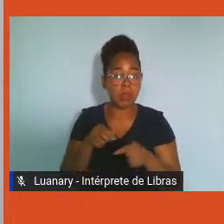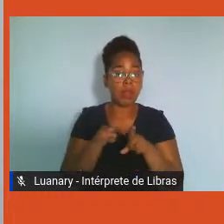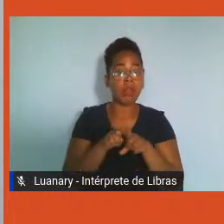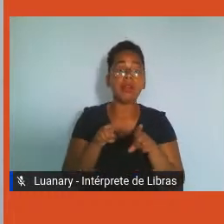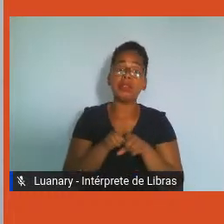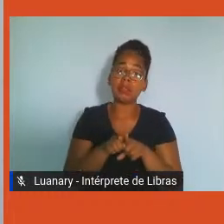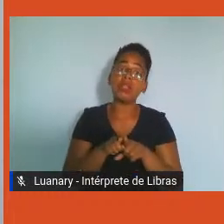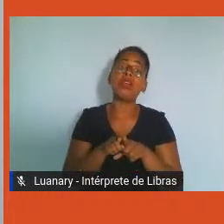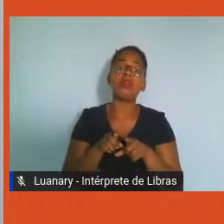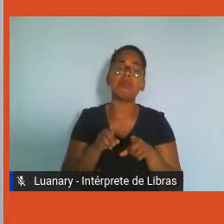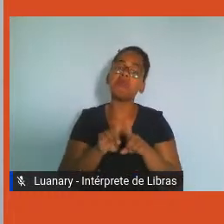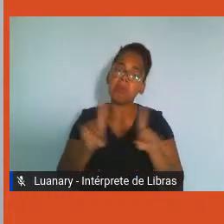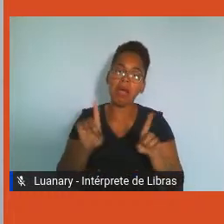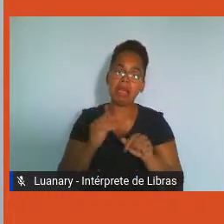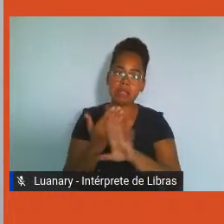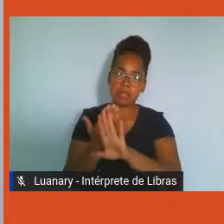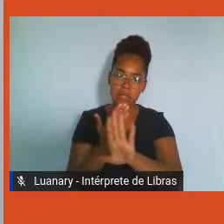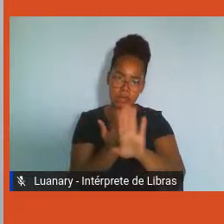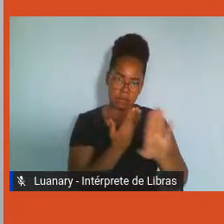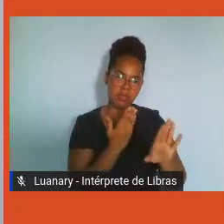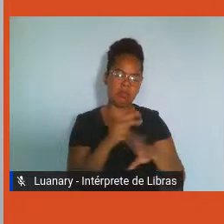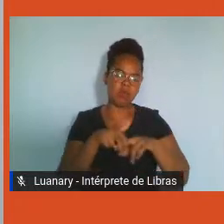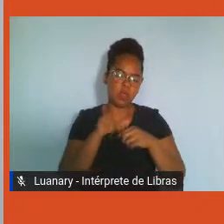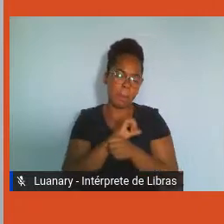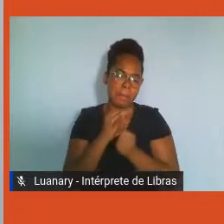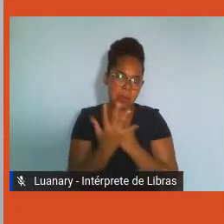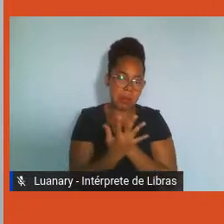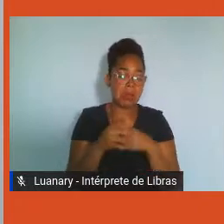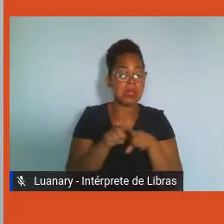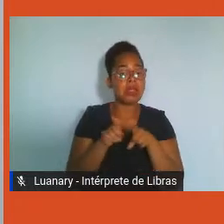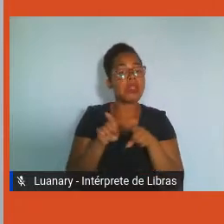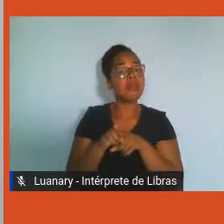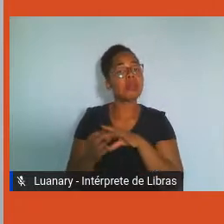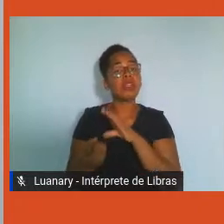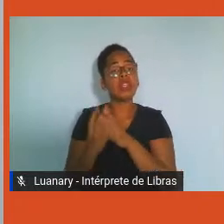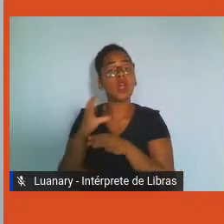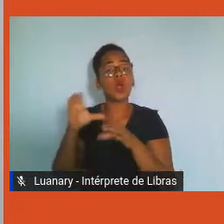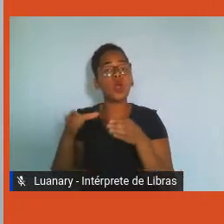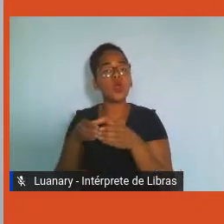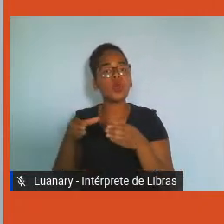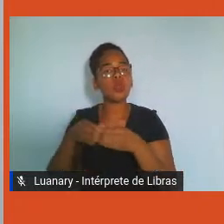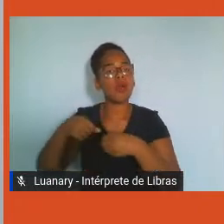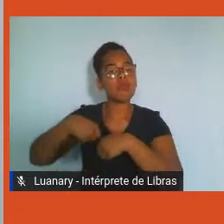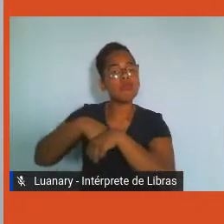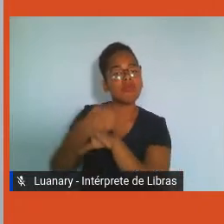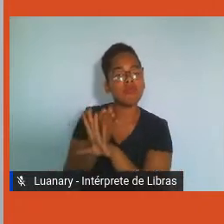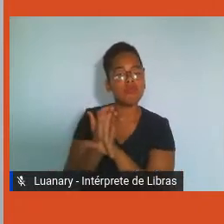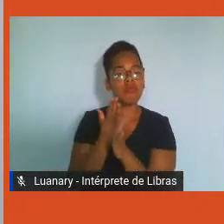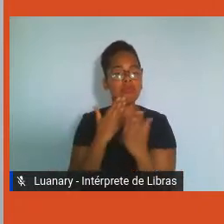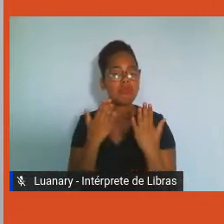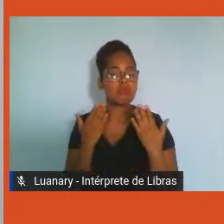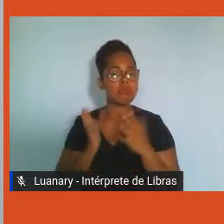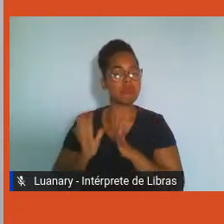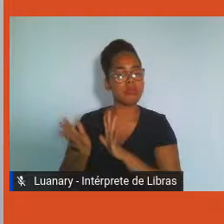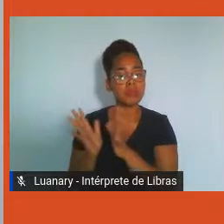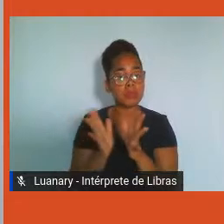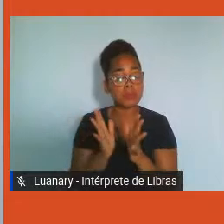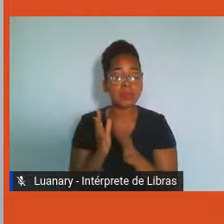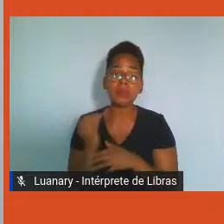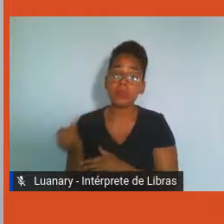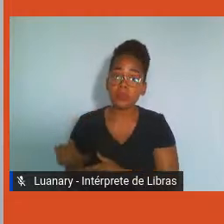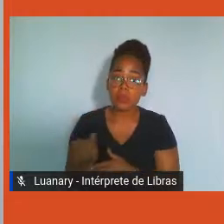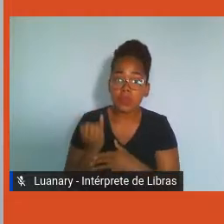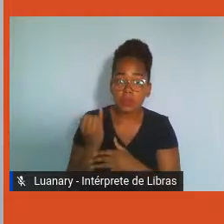conversas, um bate-papo virtual, isso cria laços muito importantes sociais para a equipe, então nós temos